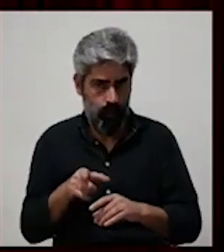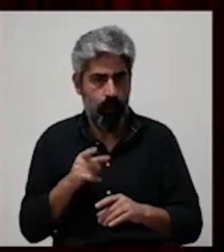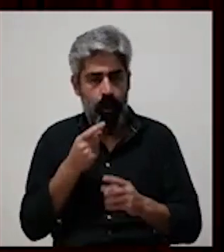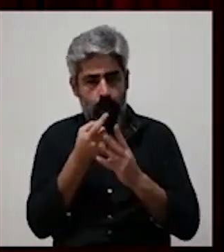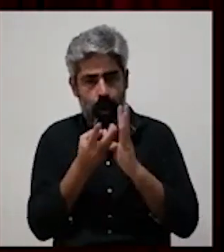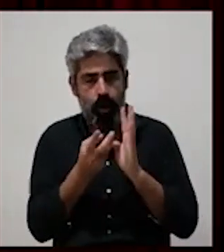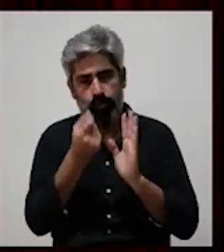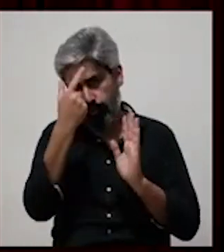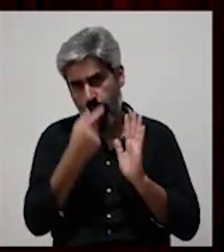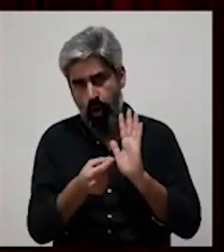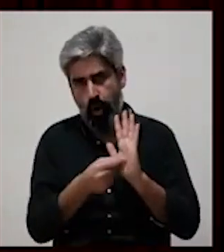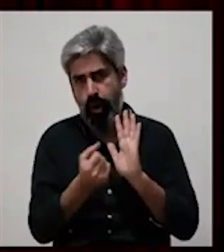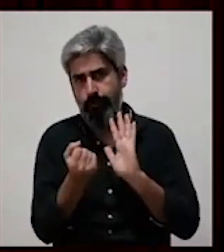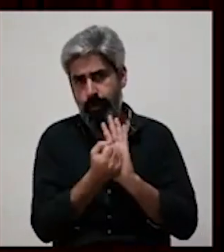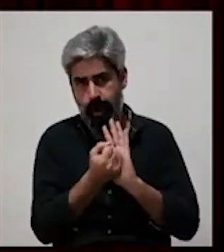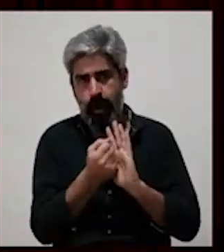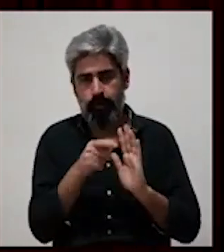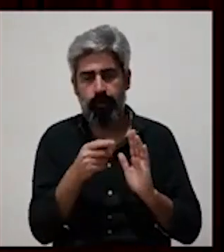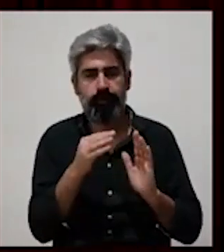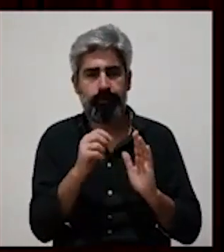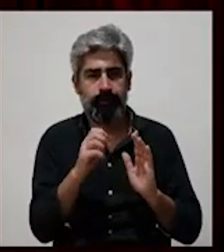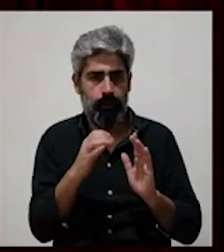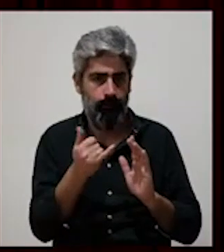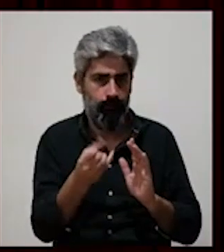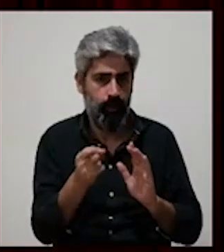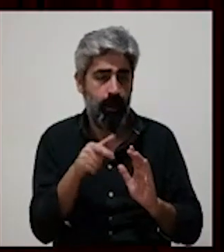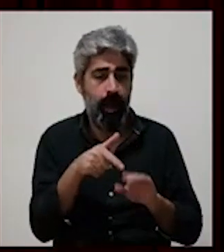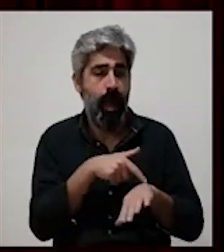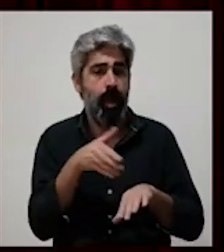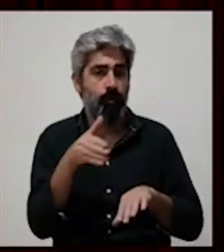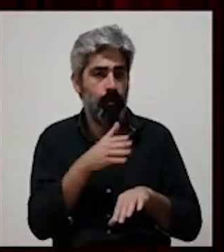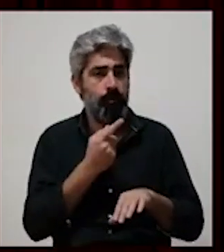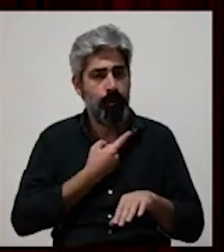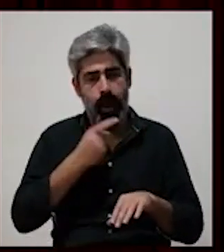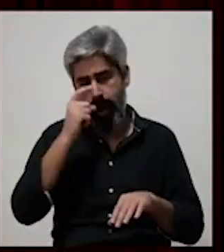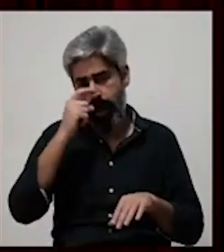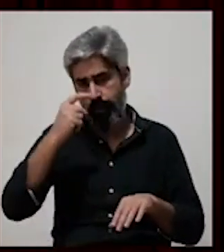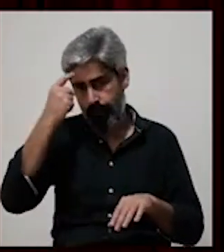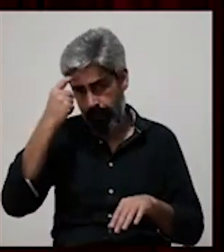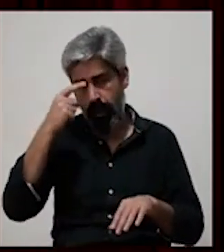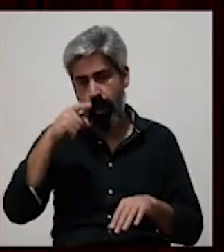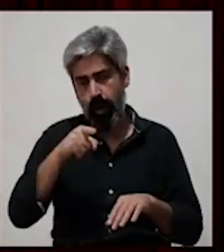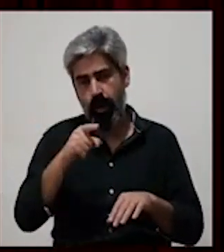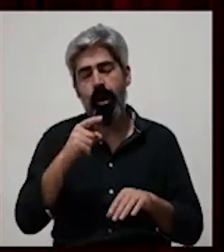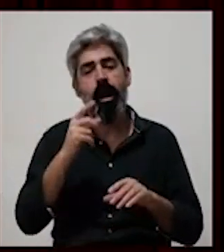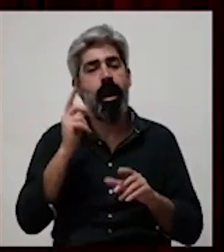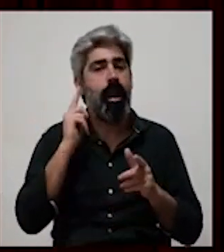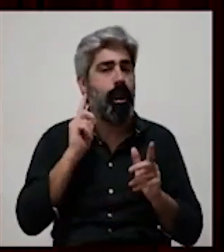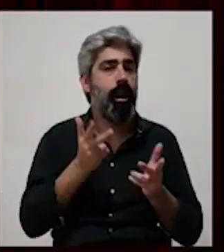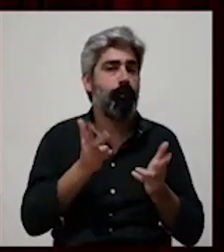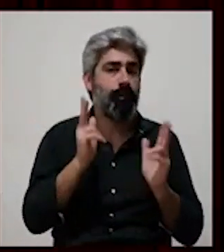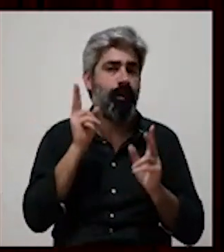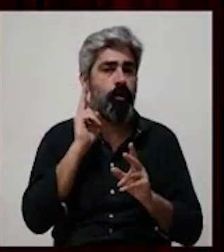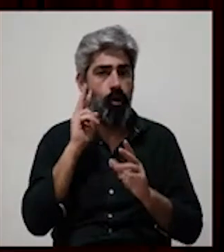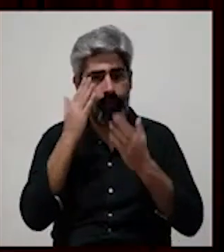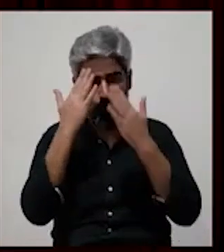história marcante do século XX. Mas esta é ainda uma altura para nos recordarmos que a liberdade e os valores democráticos não são dados adquiridos.